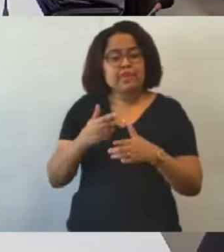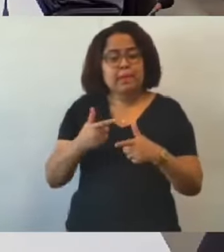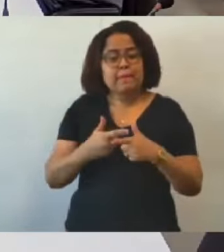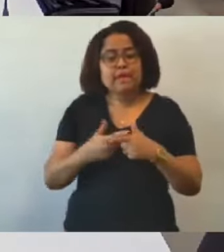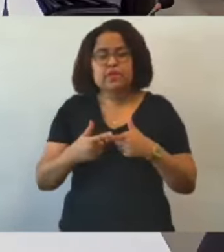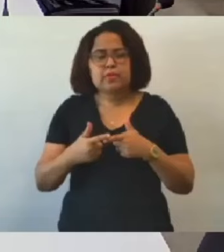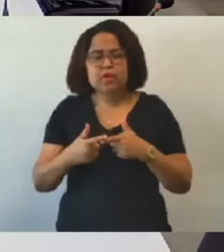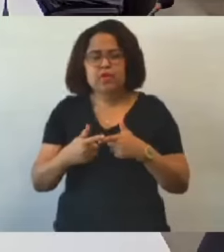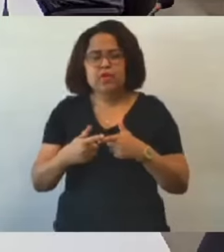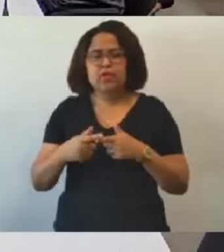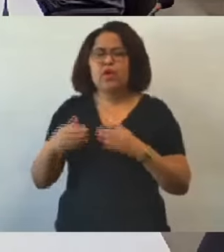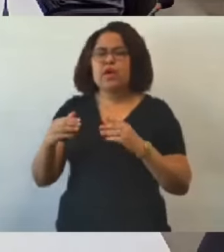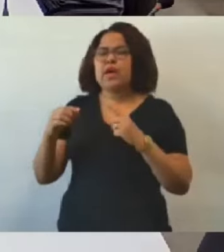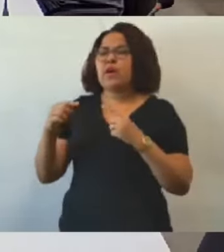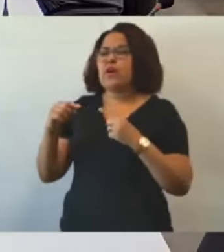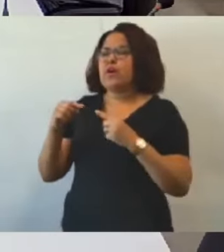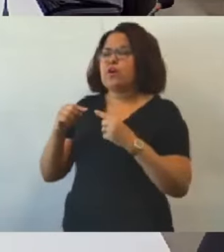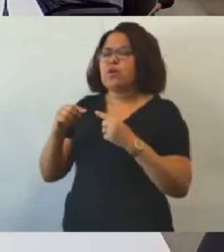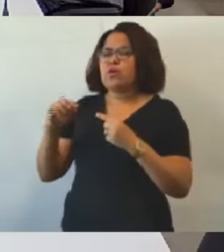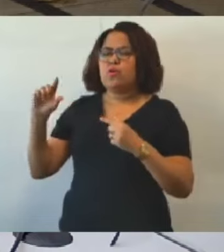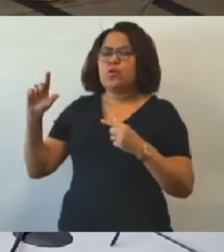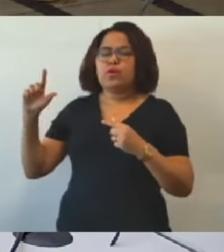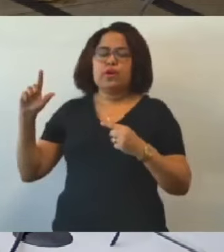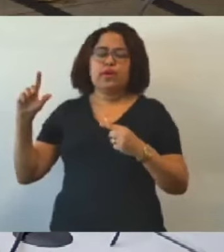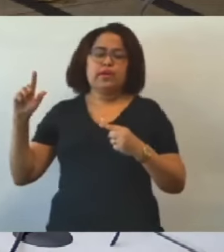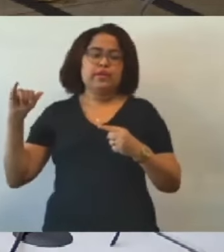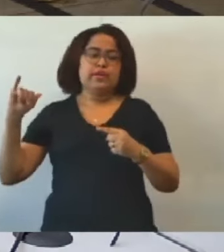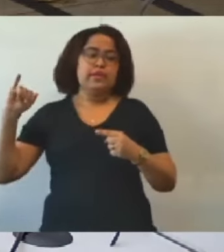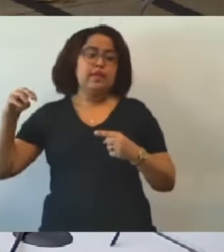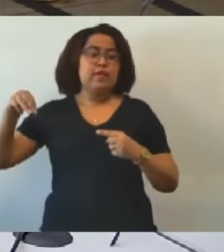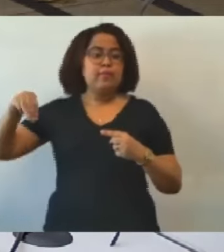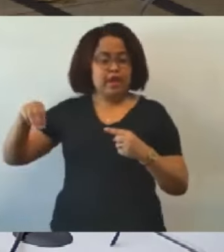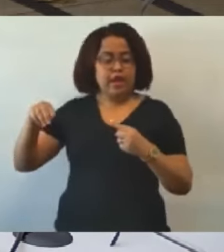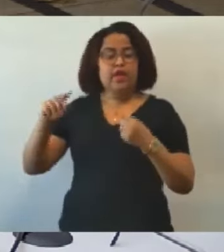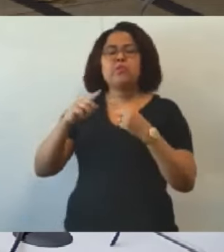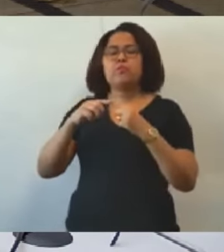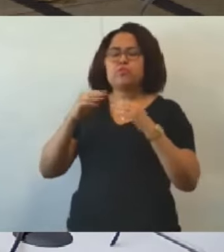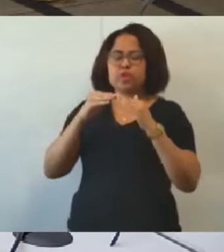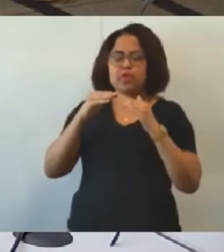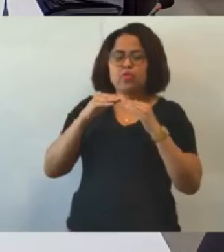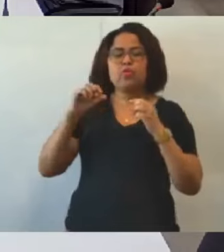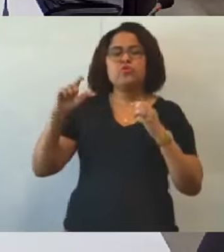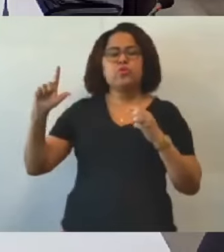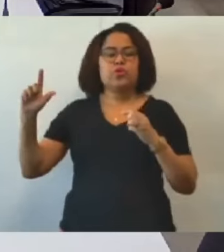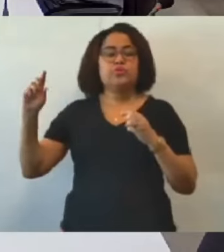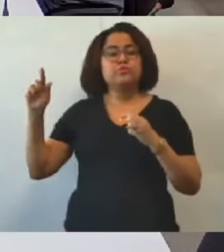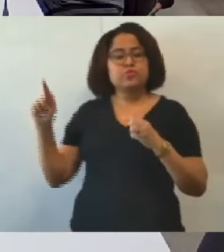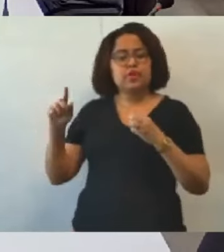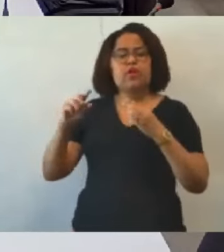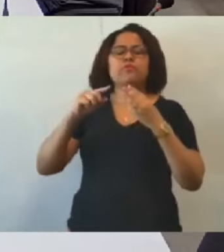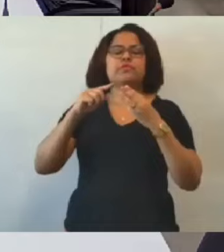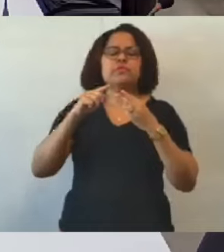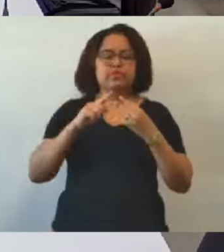acordo. De acordo. Vereadora Luiz Gonçalves. De acordo. Vereador Pedro Patrus.